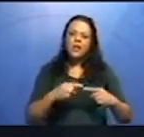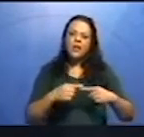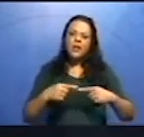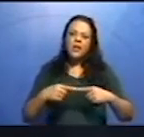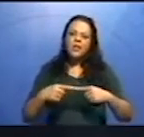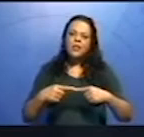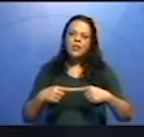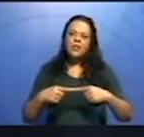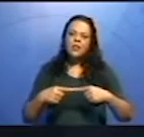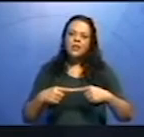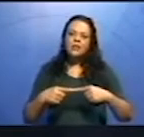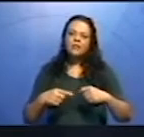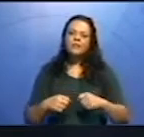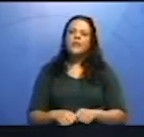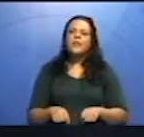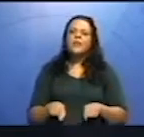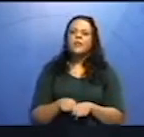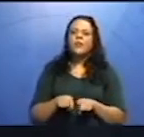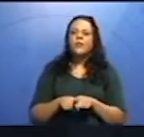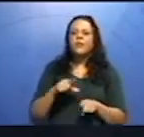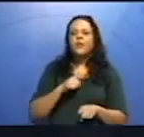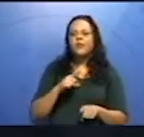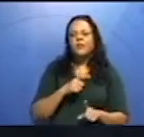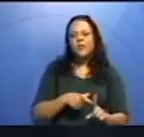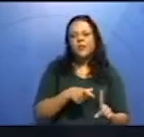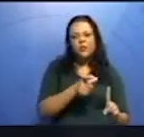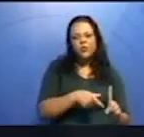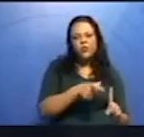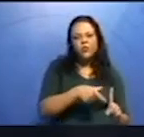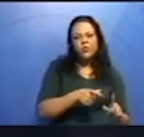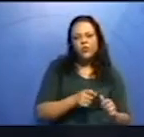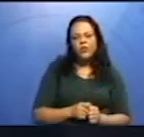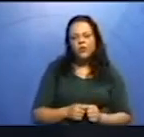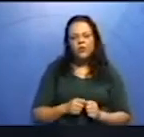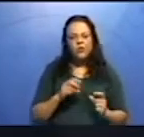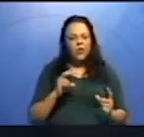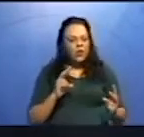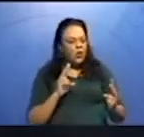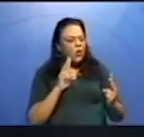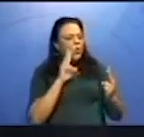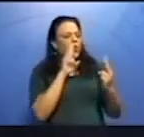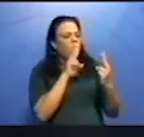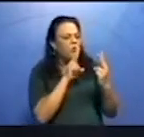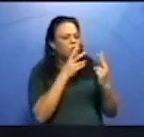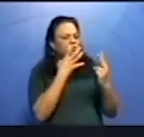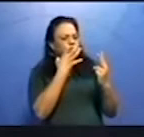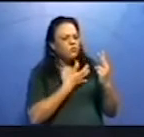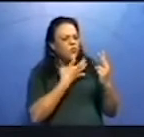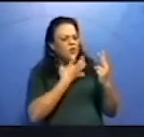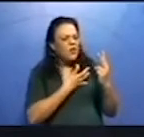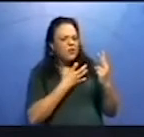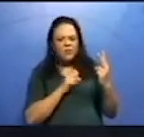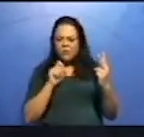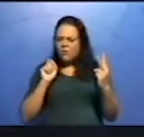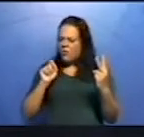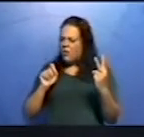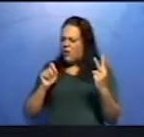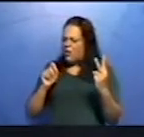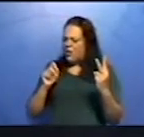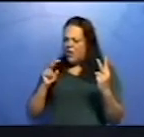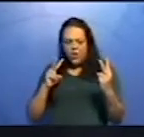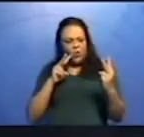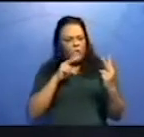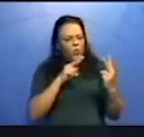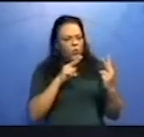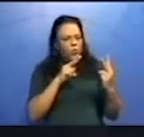tem um sujeito. Olhou para ela sério e fixo. Quem olhou para ela sério